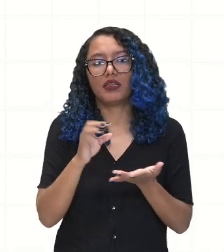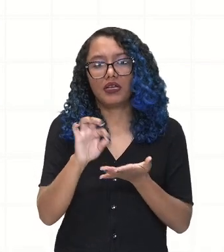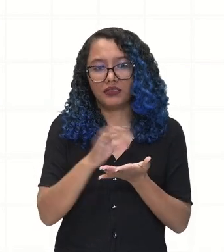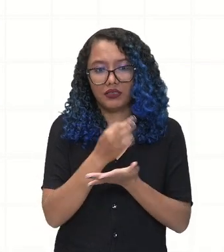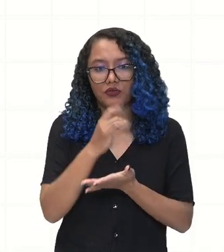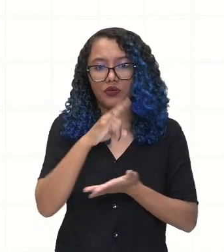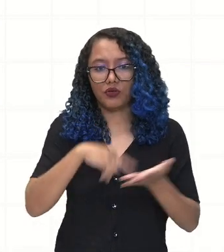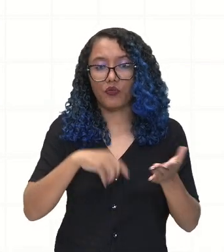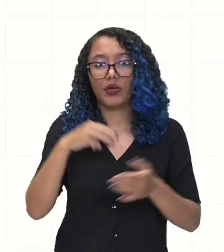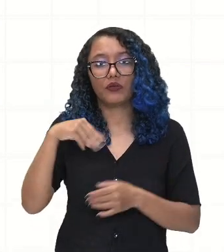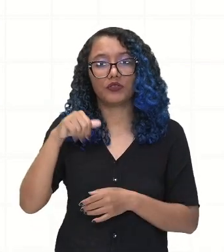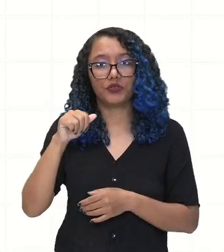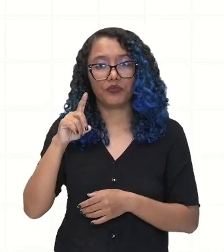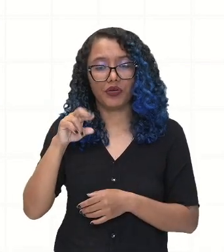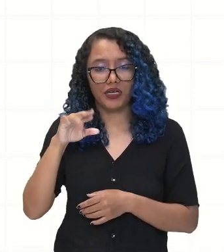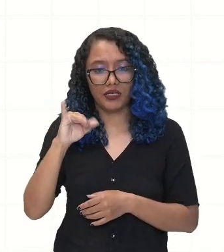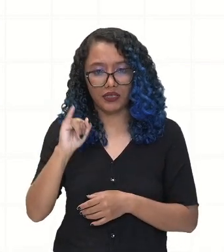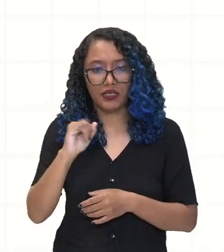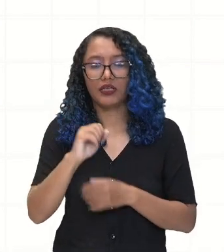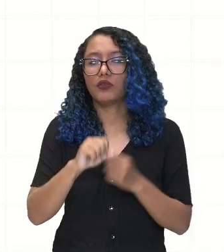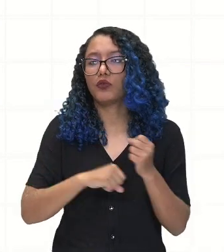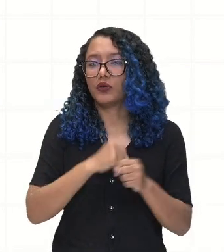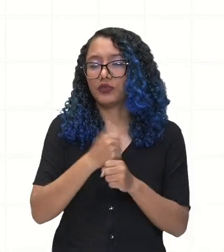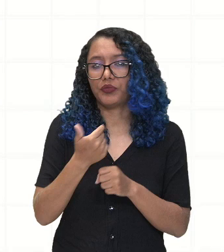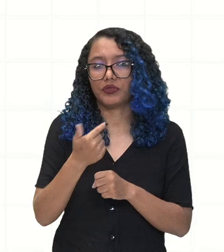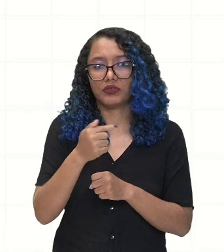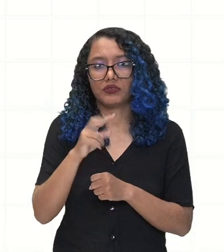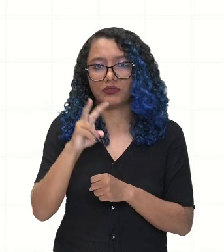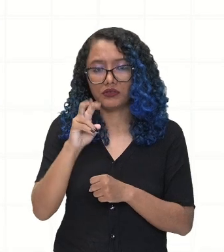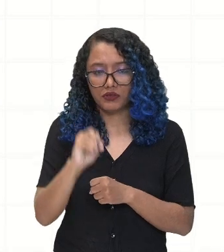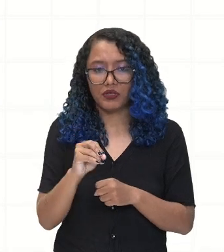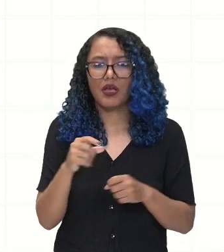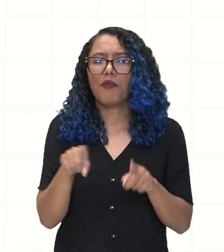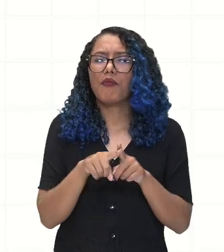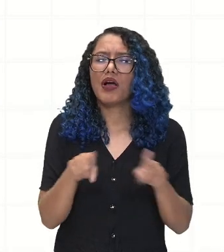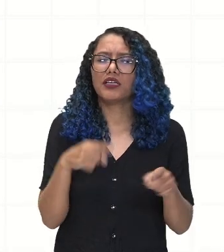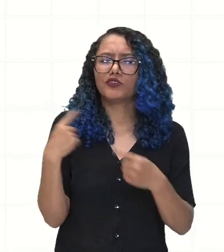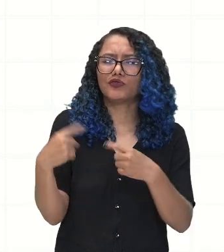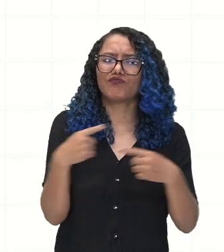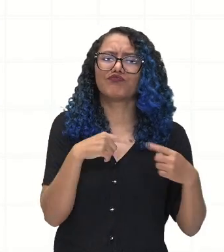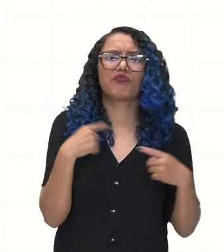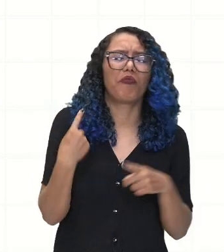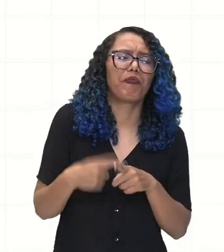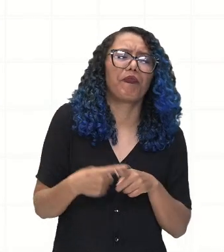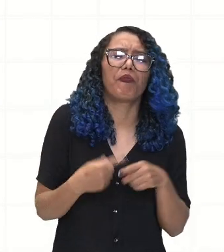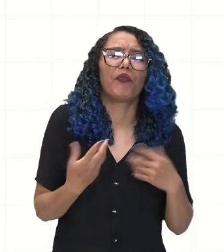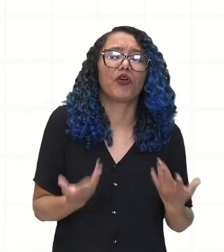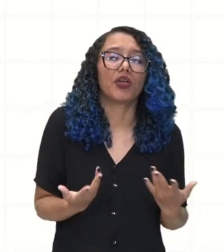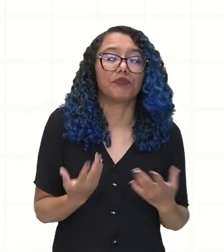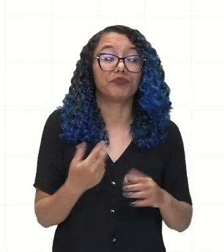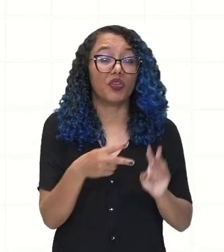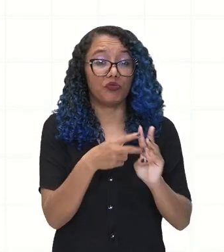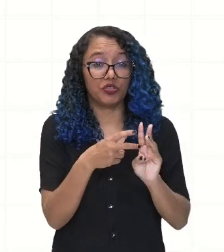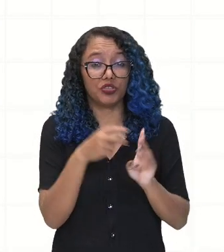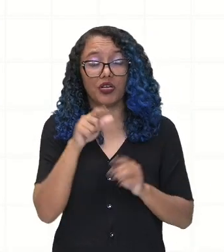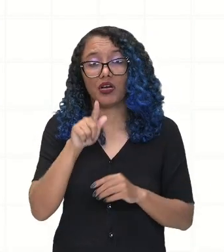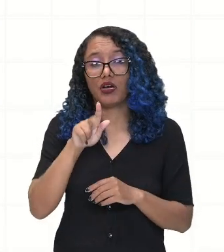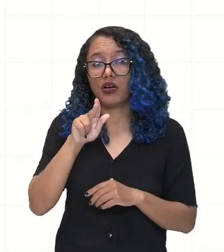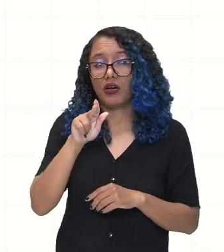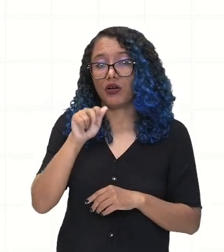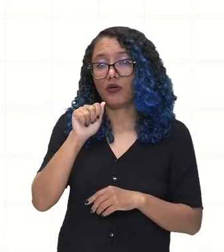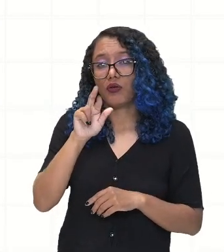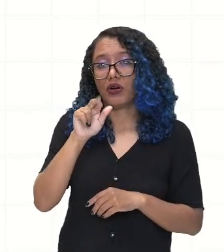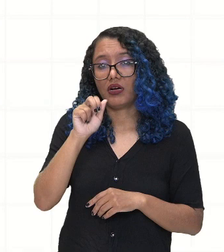indígenas estavam brigando aí? Porque esses indígenas, os guaranis, eles habitavam uma região há